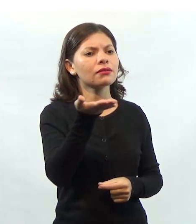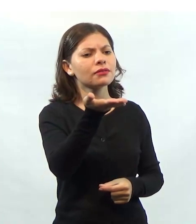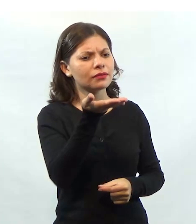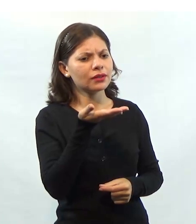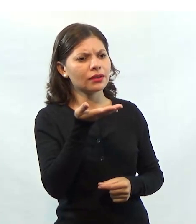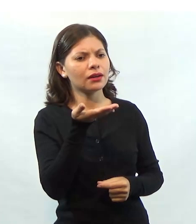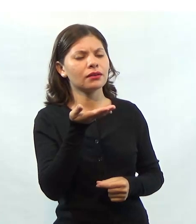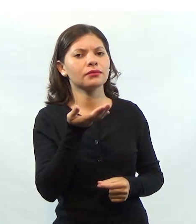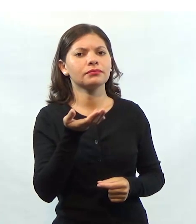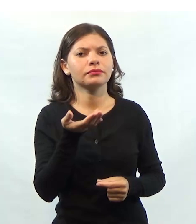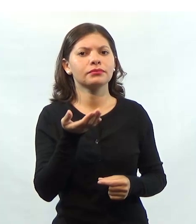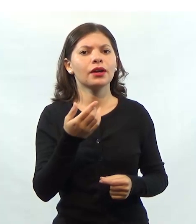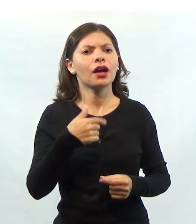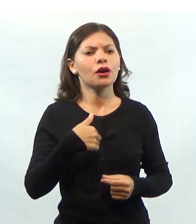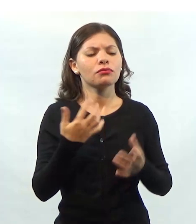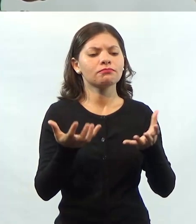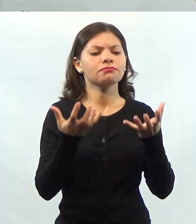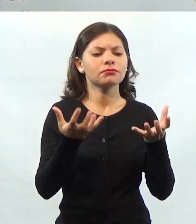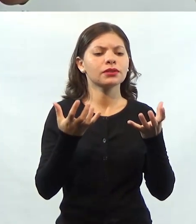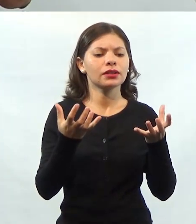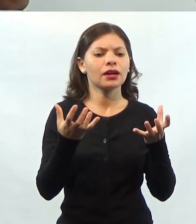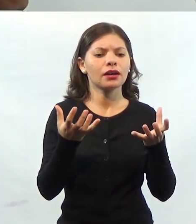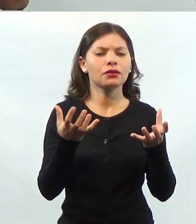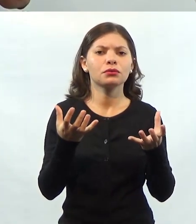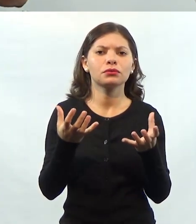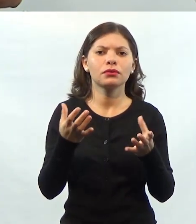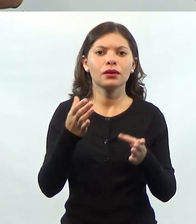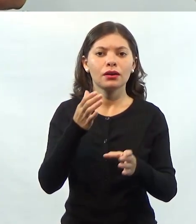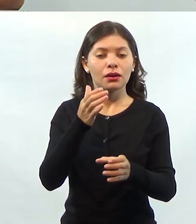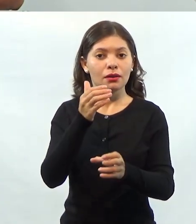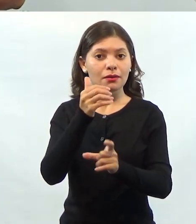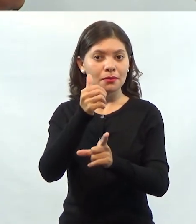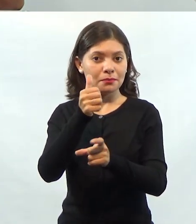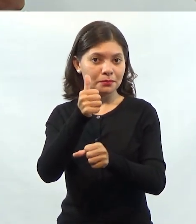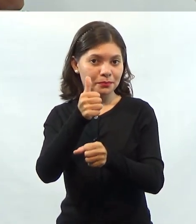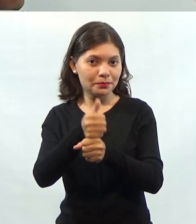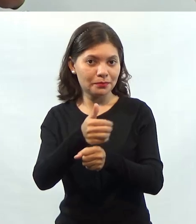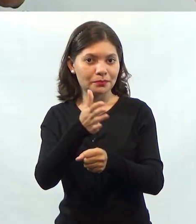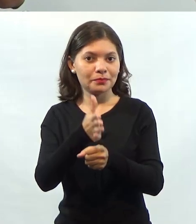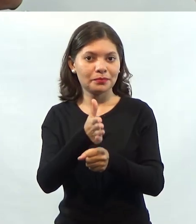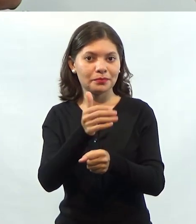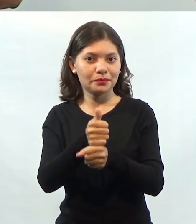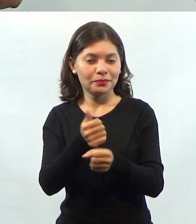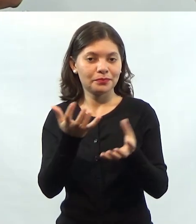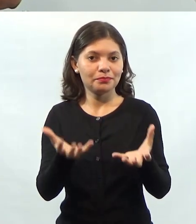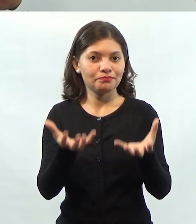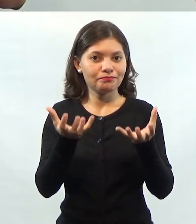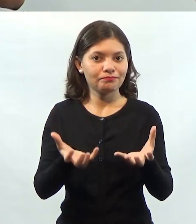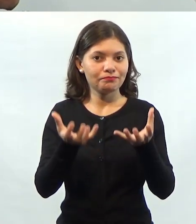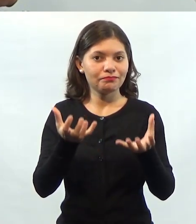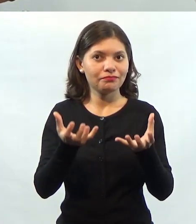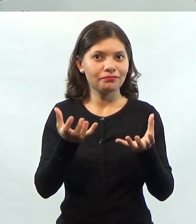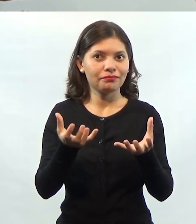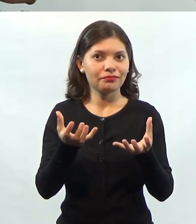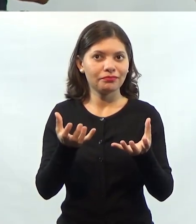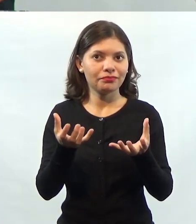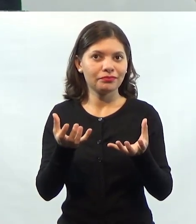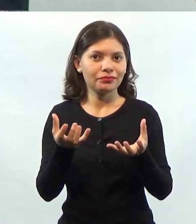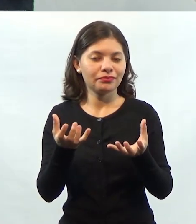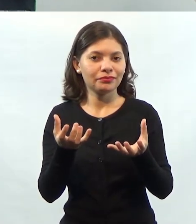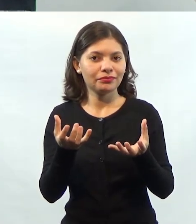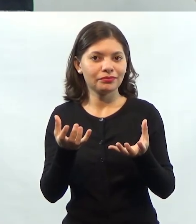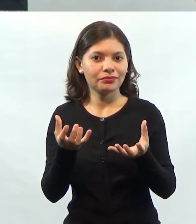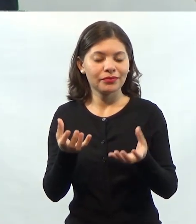batata frita. O garçom vai ir lá, vai passar para o chefe de cozinha, vai produzir a batata frita e vai te entregar.